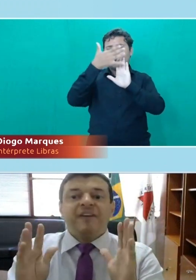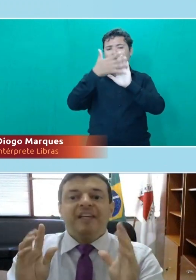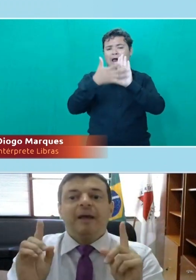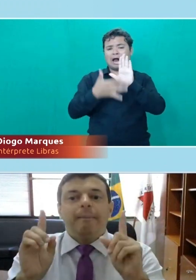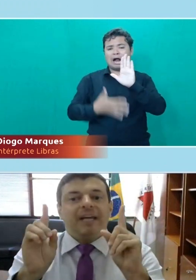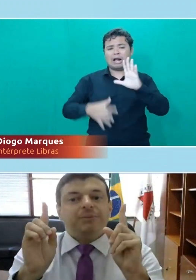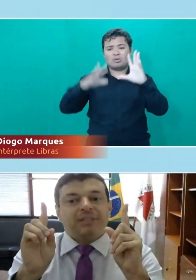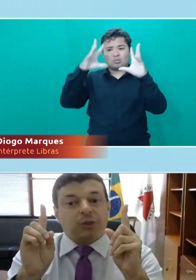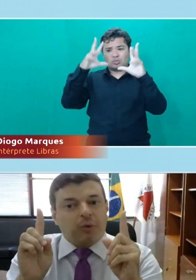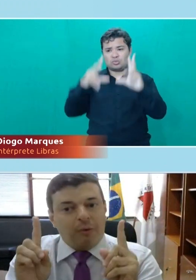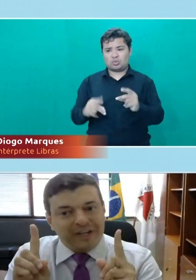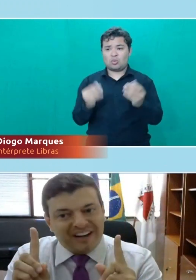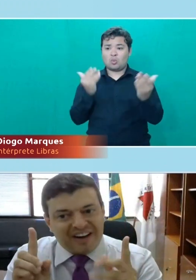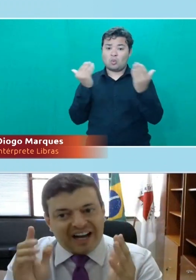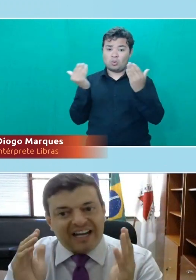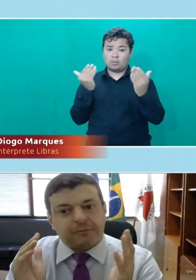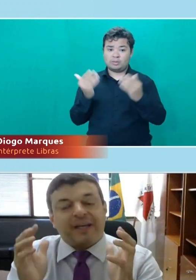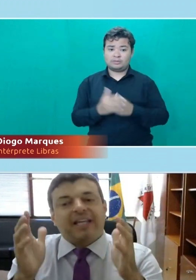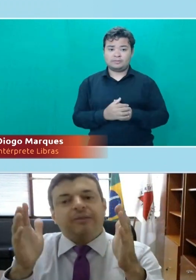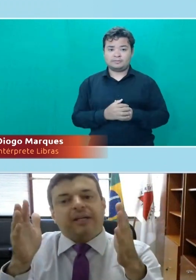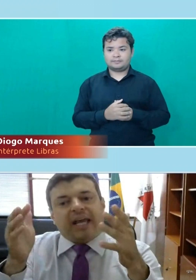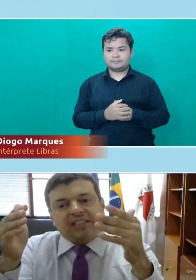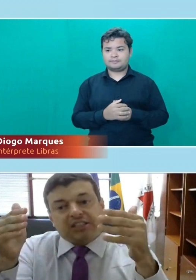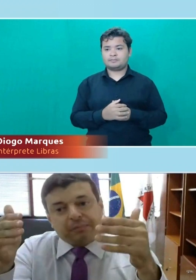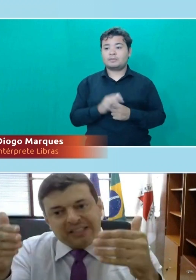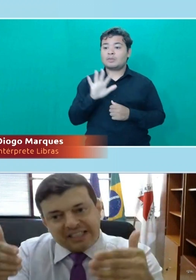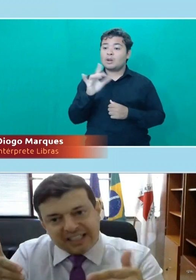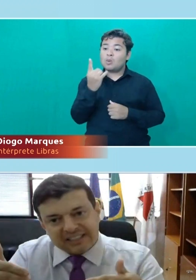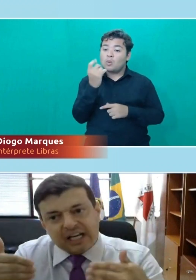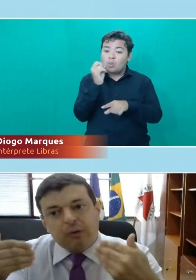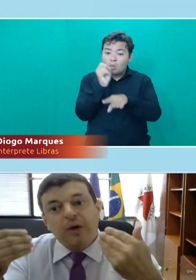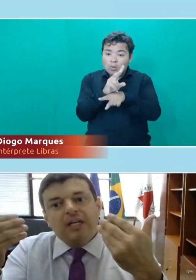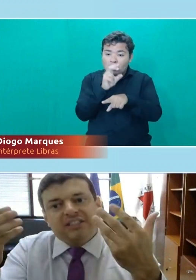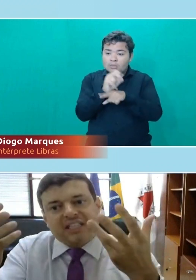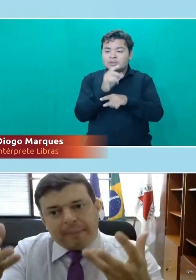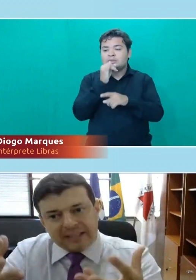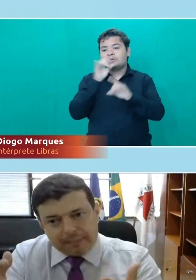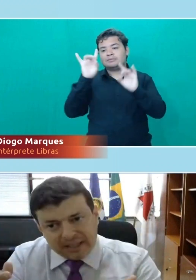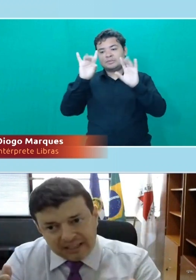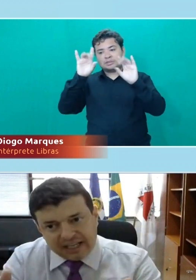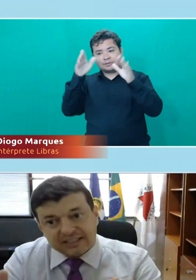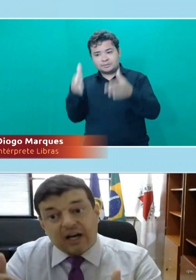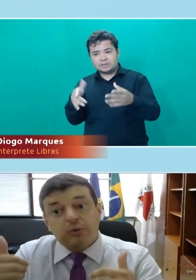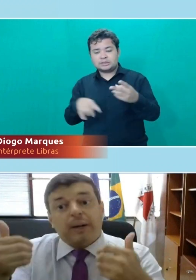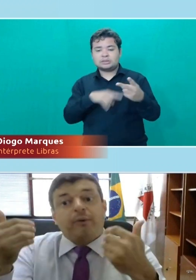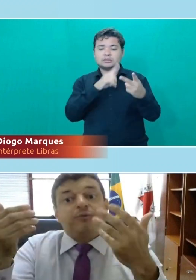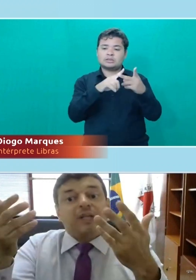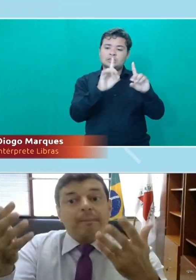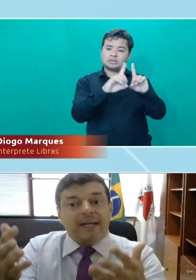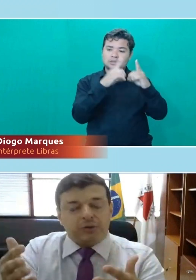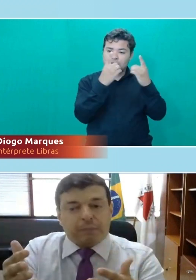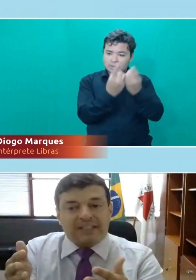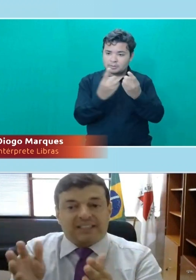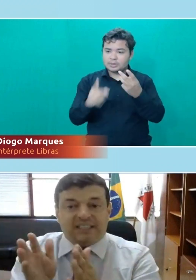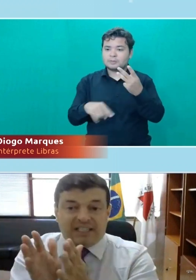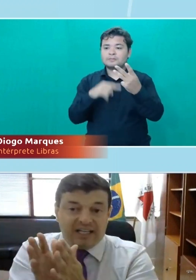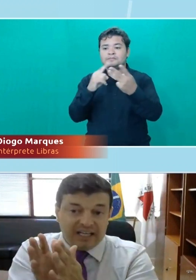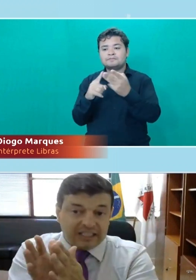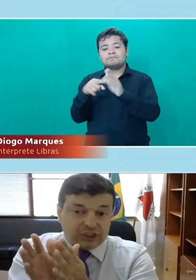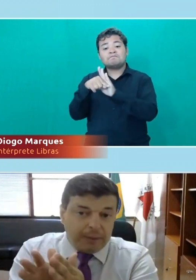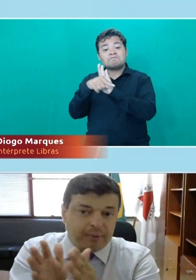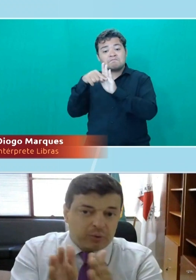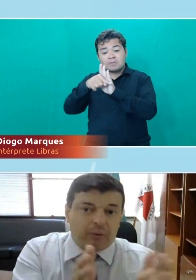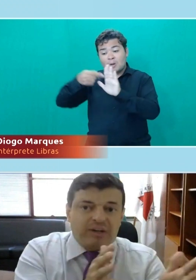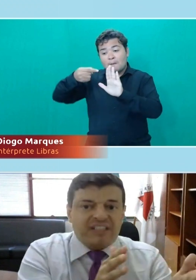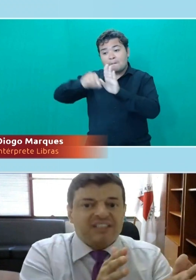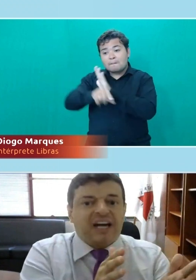Mas, enfim, mesmo tendo uma única vaga, respeitando a ideia de especialização, de departamentalização, de aprofundamento de pesquisa,